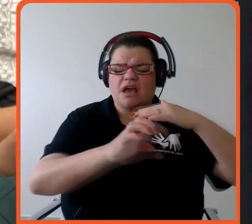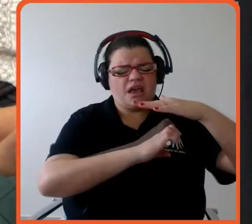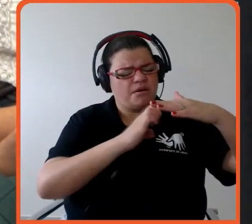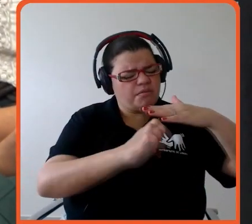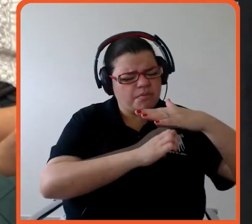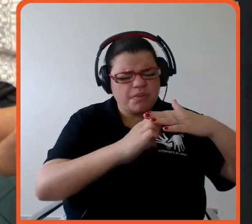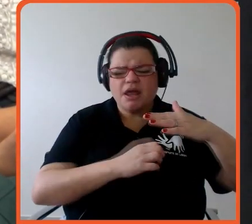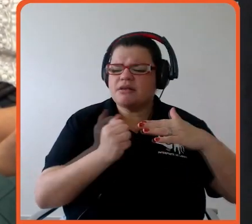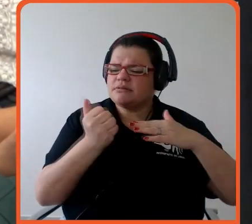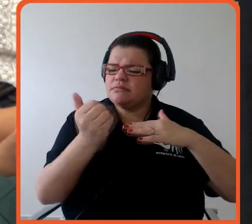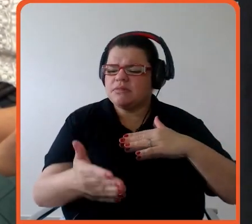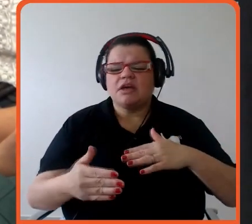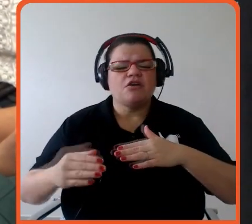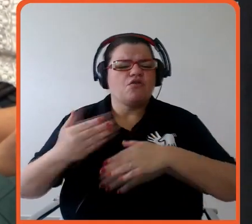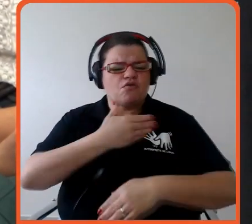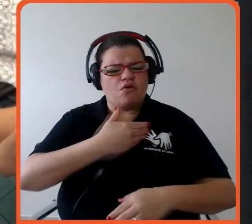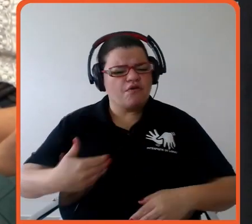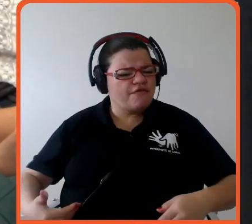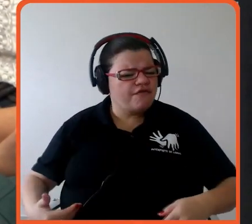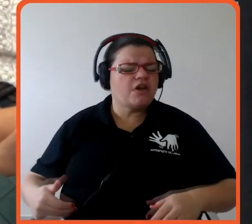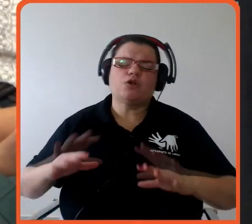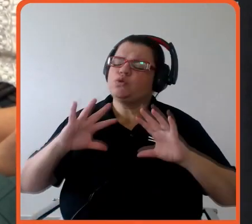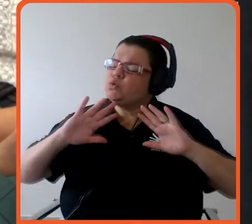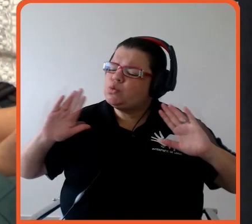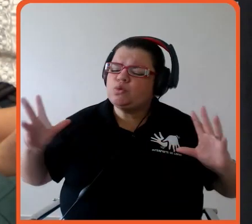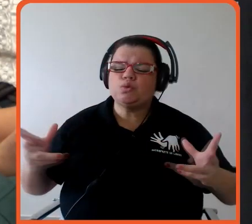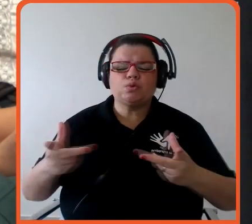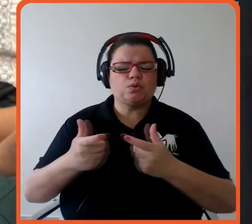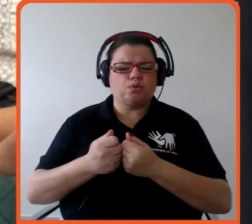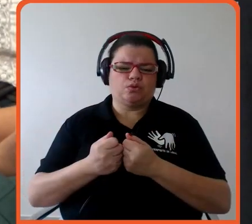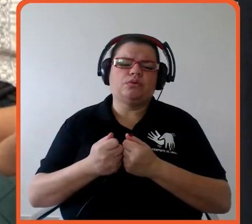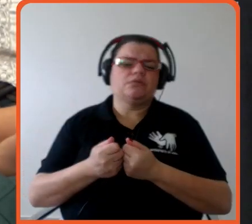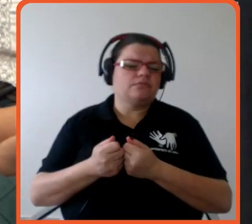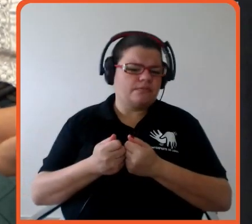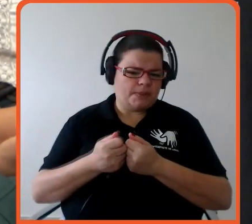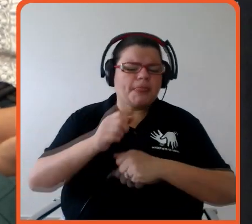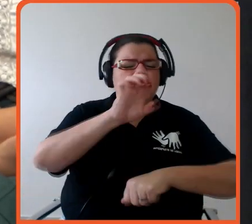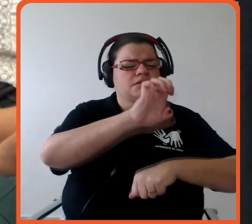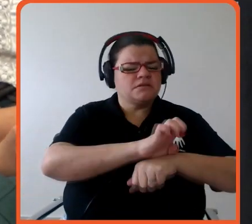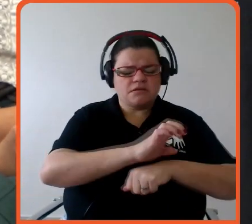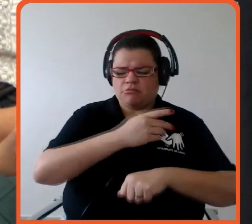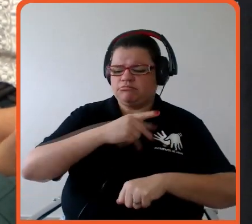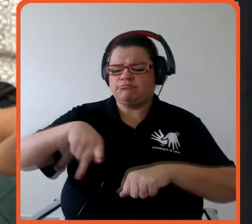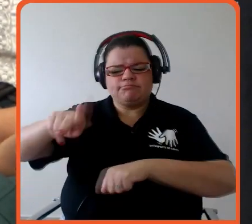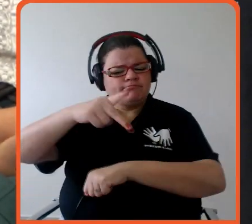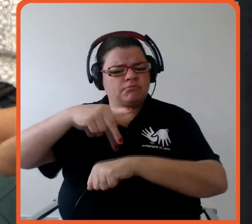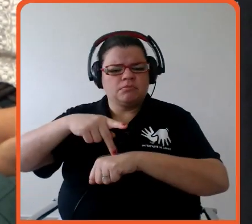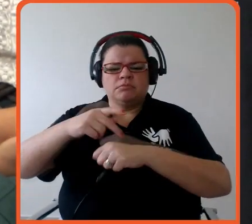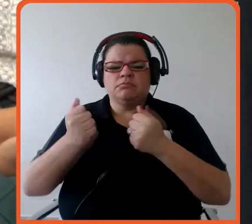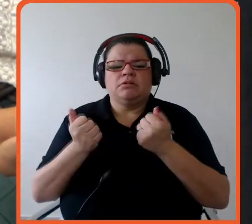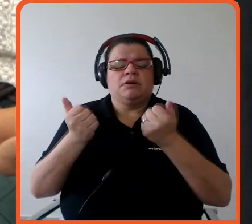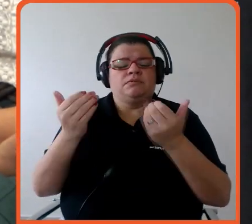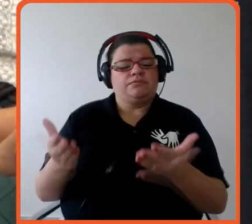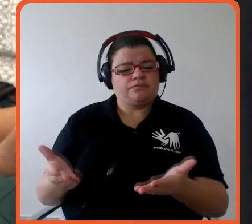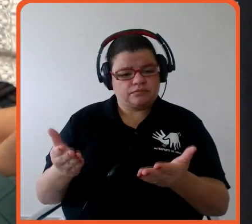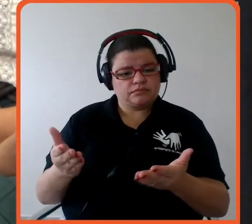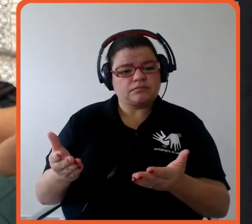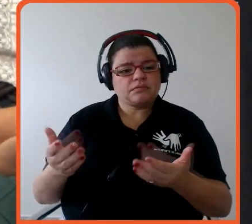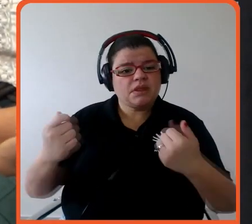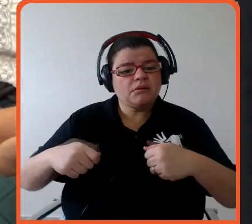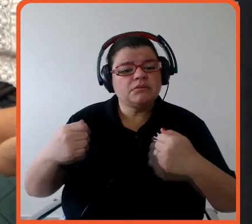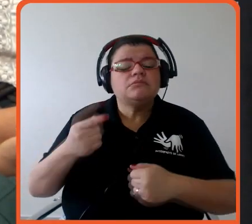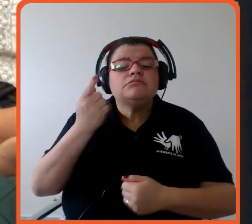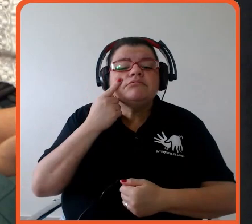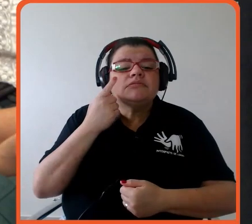subnacionais governo federal as nações os estados como o Cristiano bem comentou e nós também